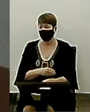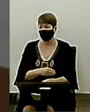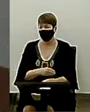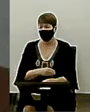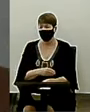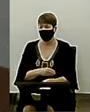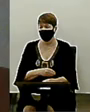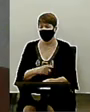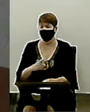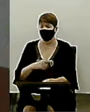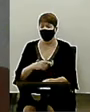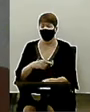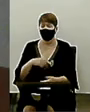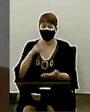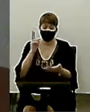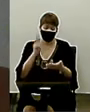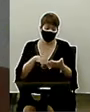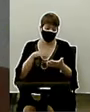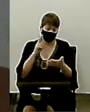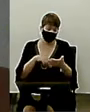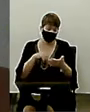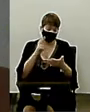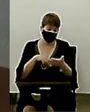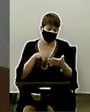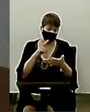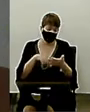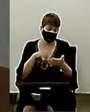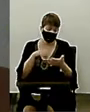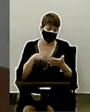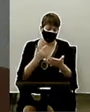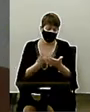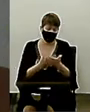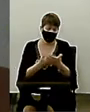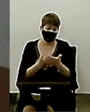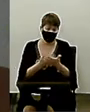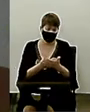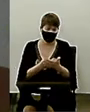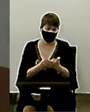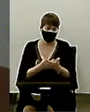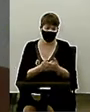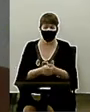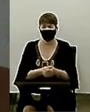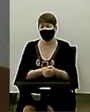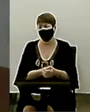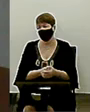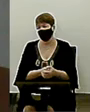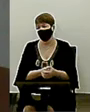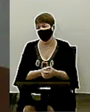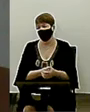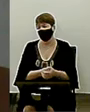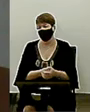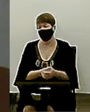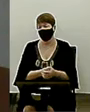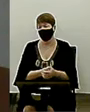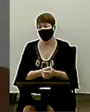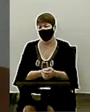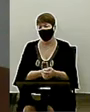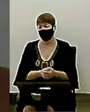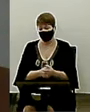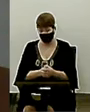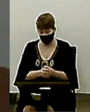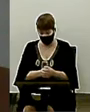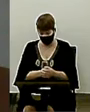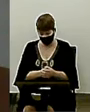conta. Tinha que ler 5 mil páginas para o doutorado e umas 3 mil quase toda semana para achar alguma coisa para esse livro.